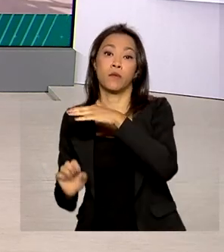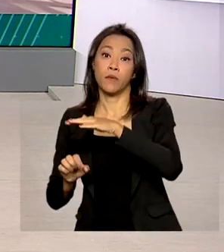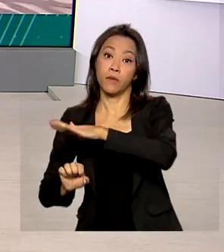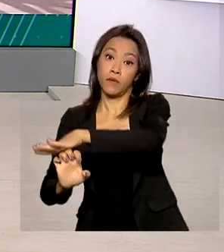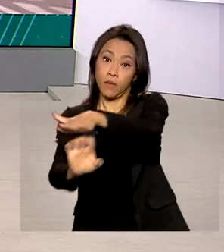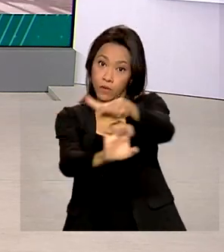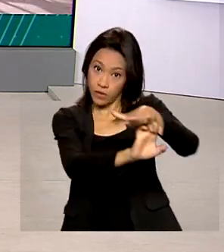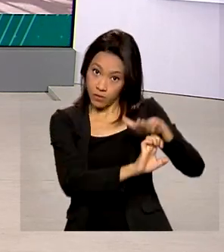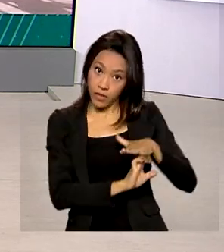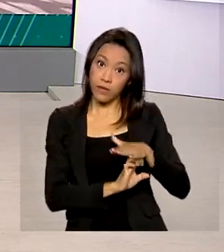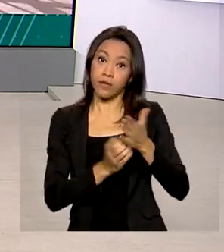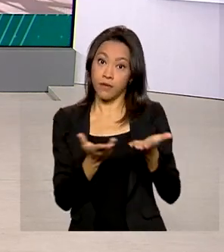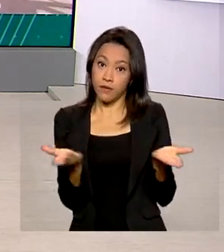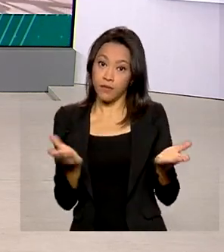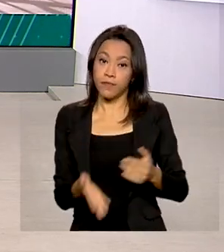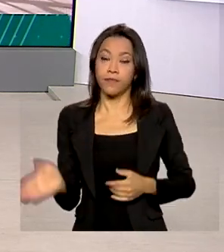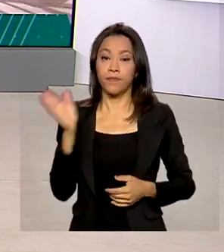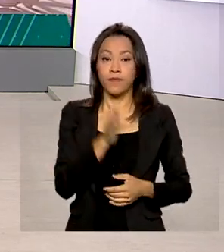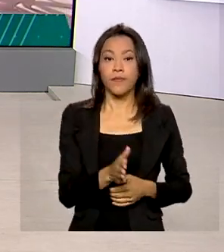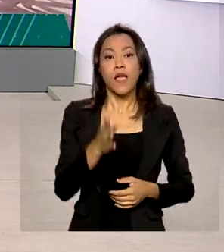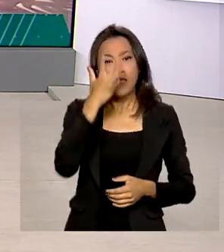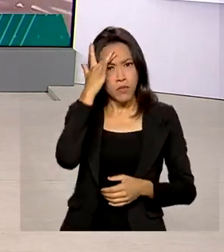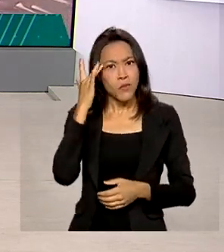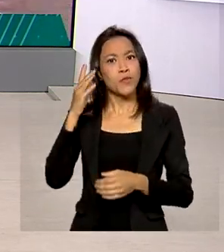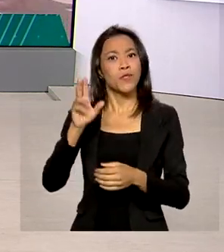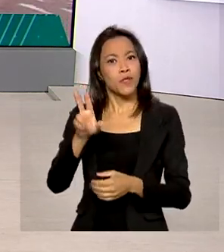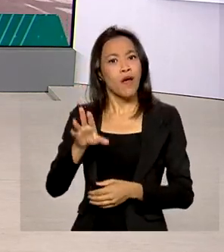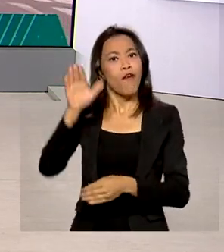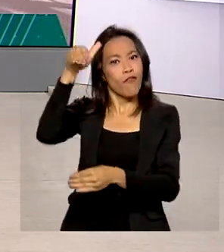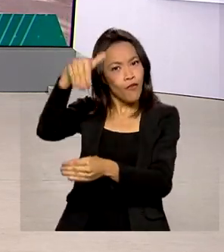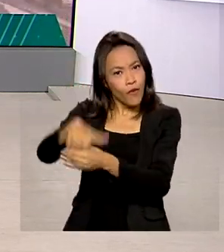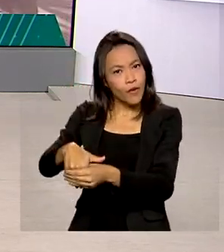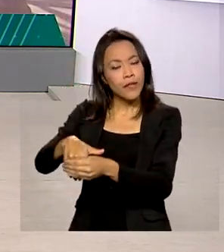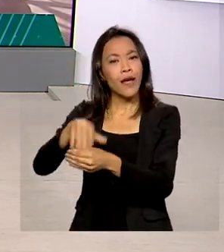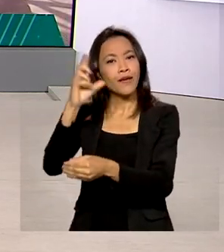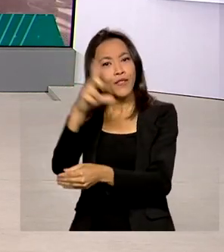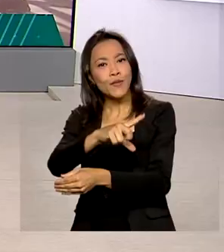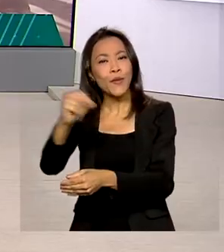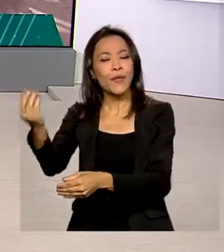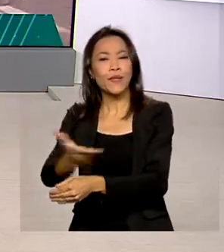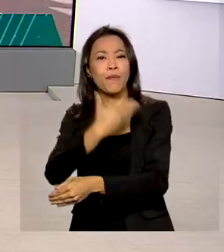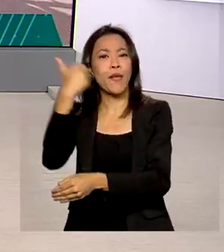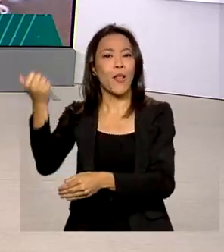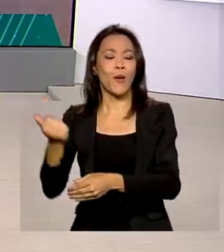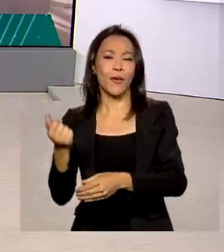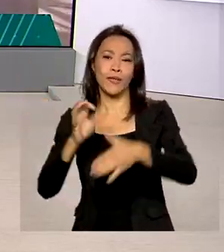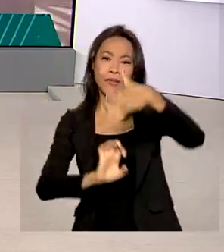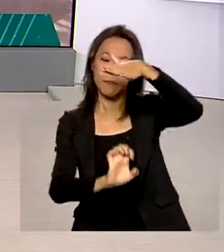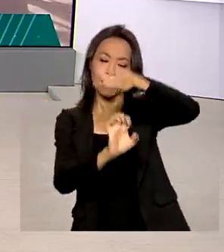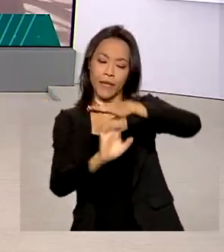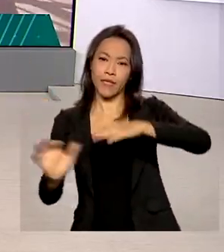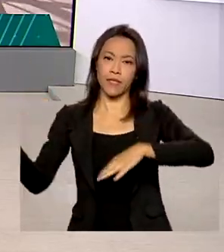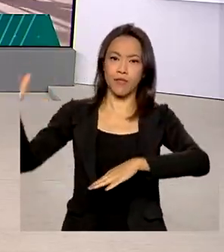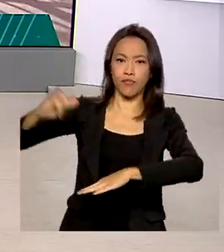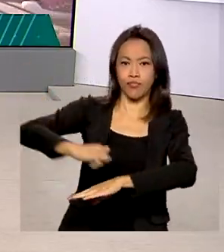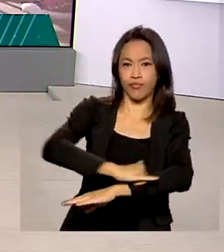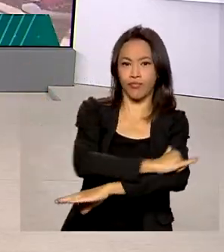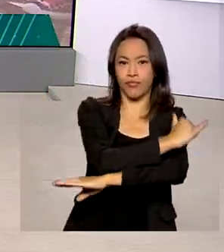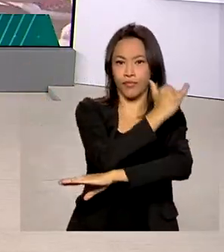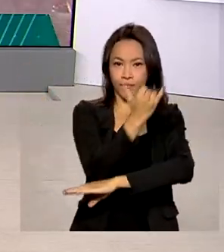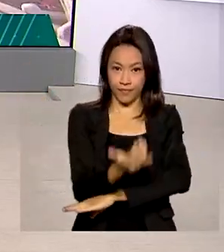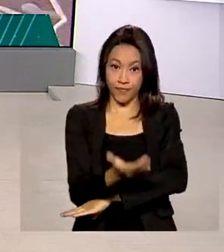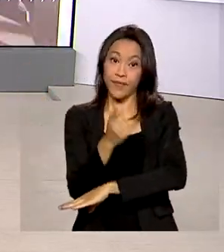Os usuários votaram e escolheram as melhores empresas aéreas e aeroportos do Brasil. É o prêmio